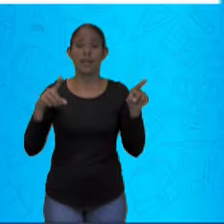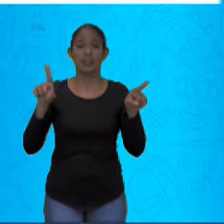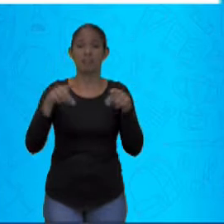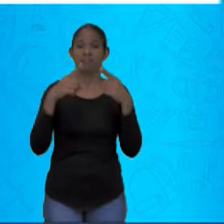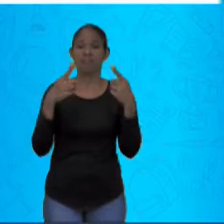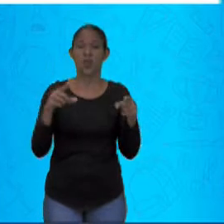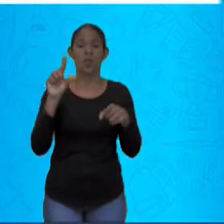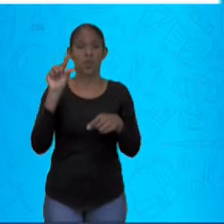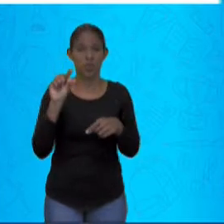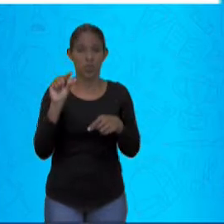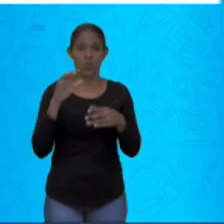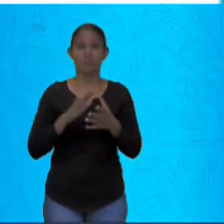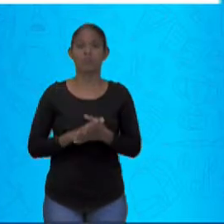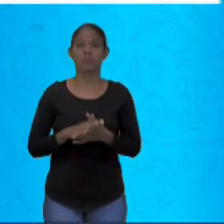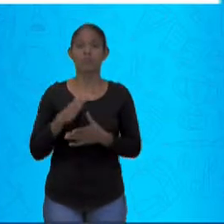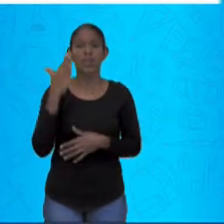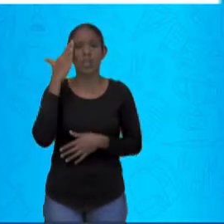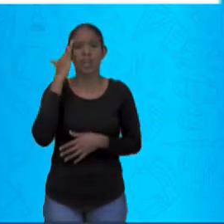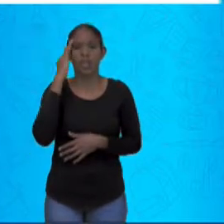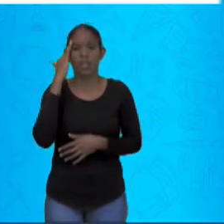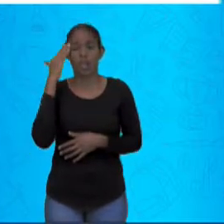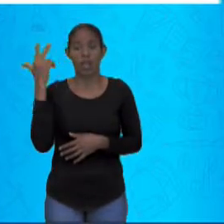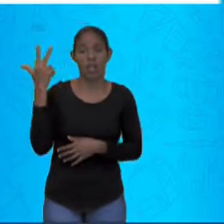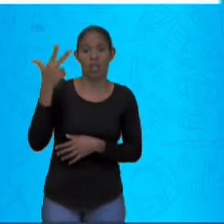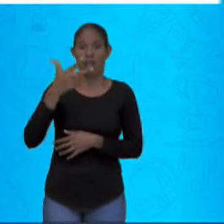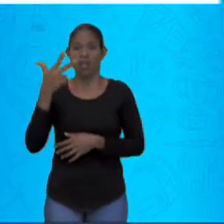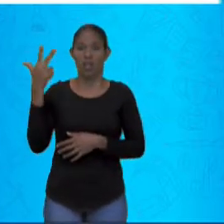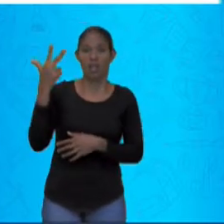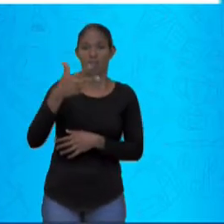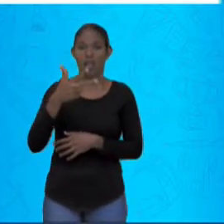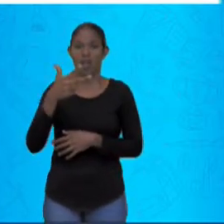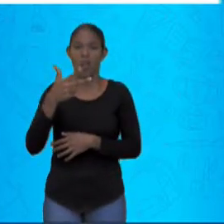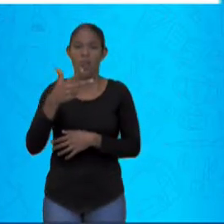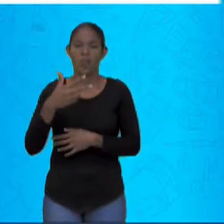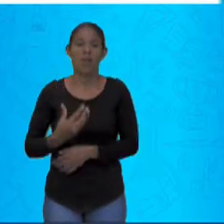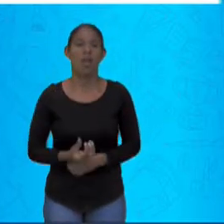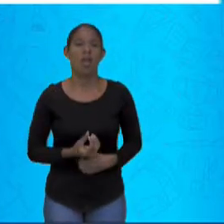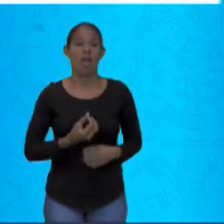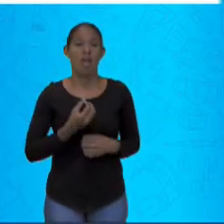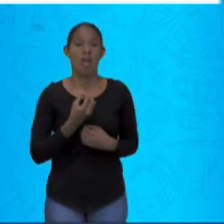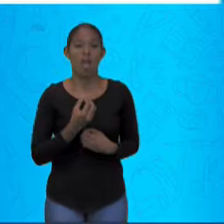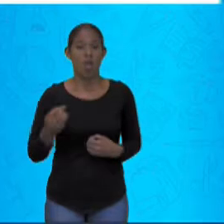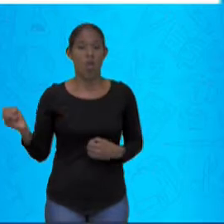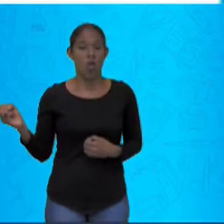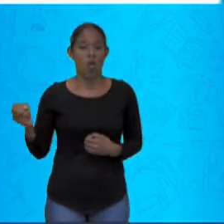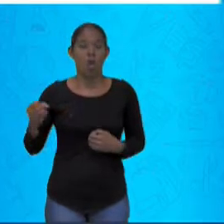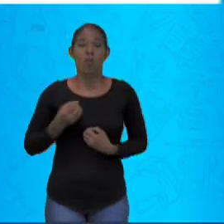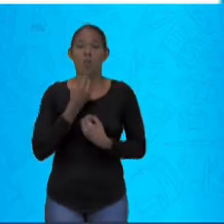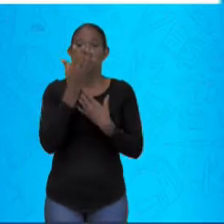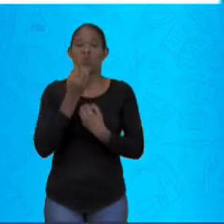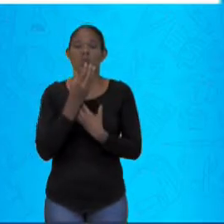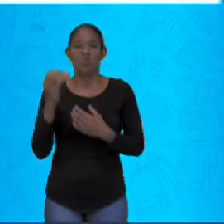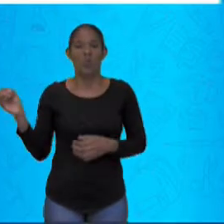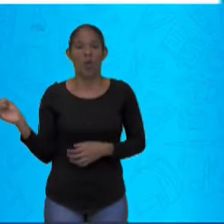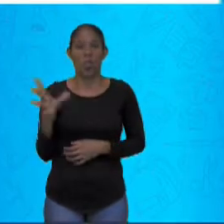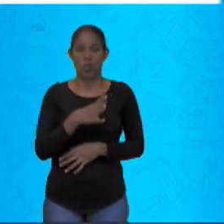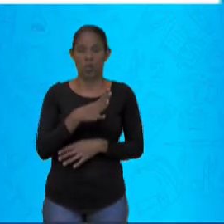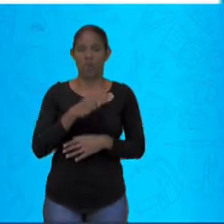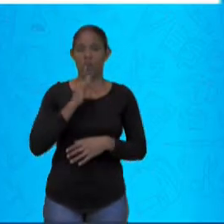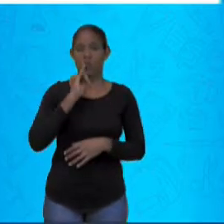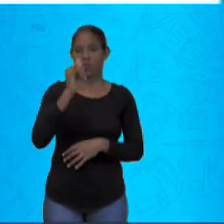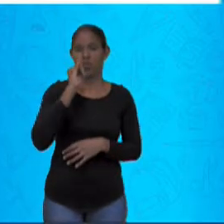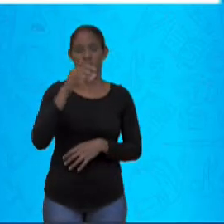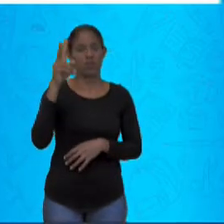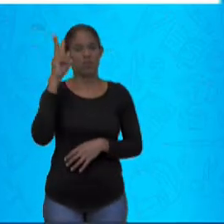forma moderna de poesia. Contam histórias pessoais, juntando ritmo